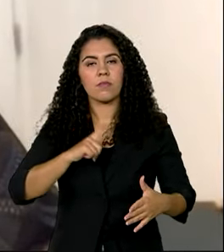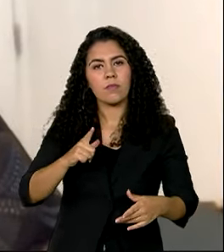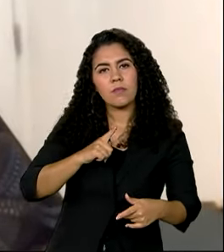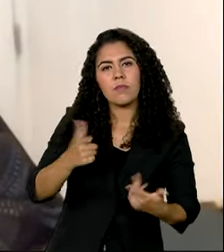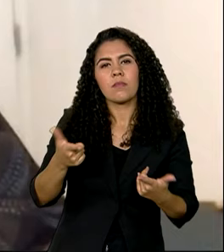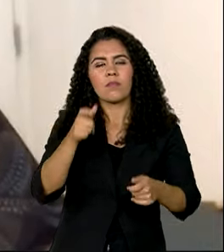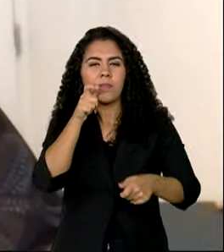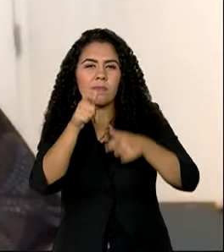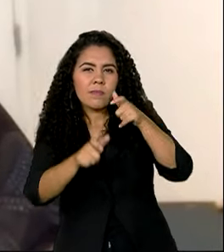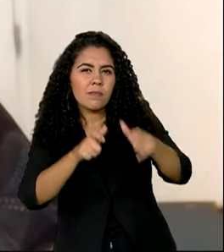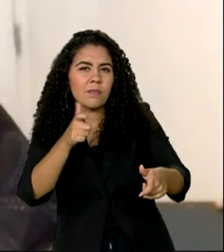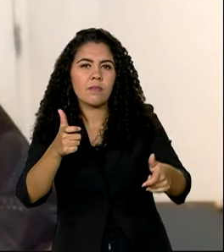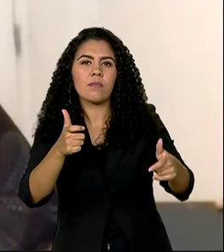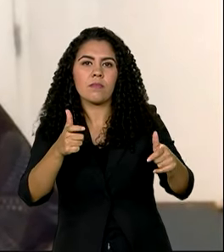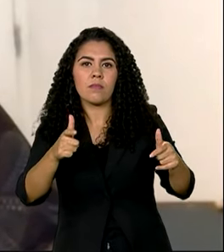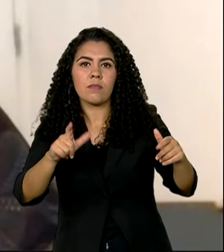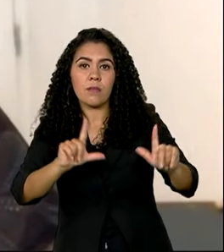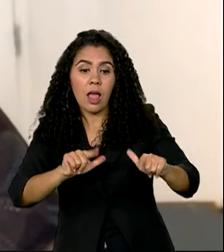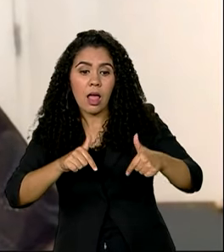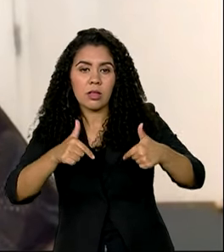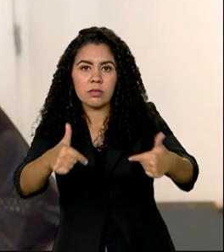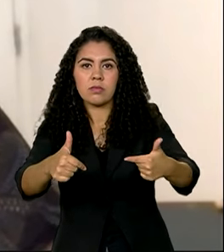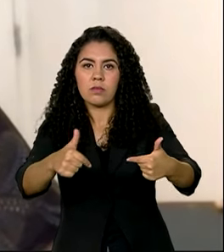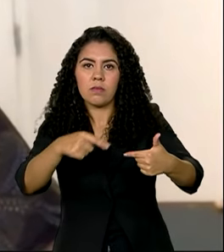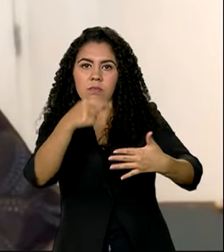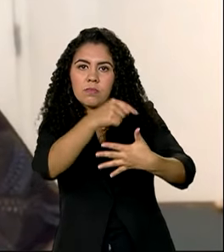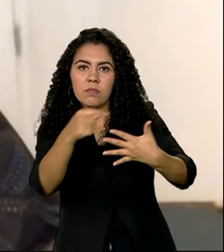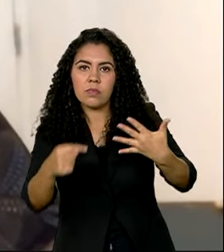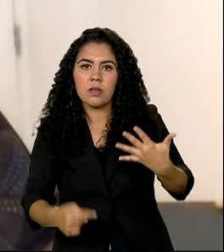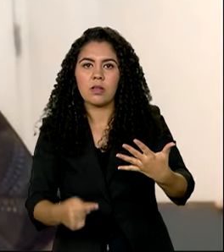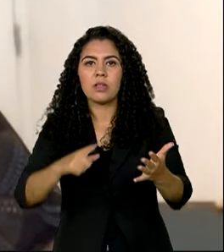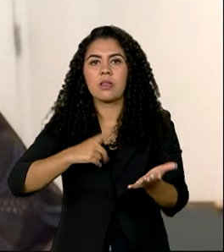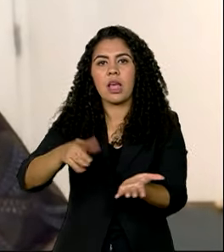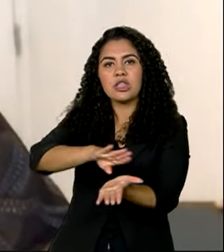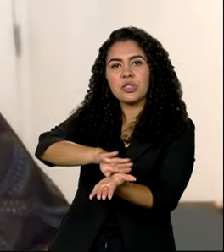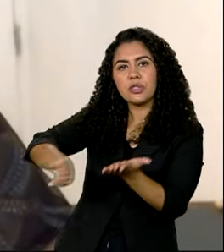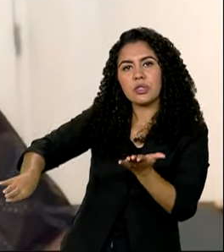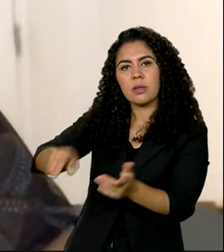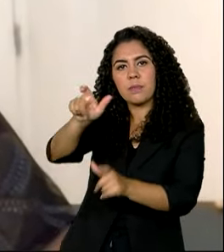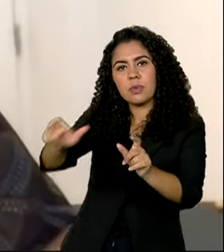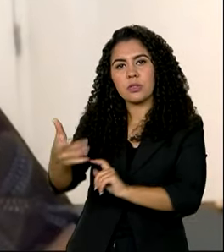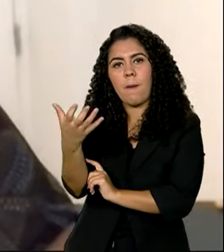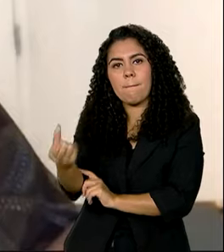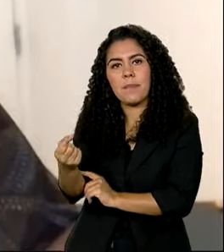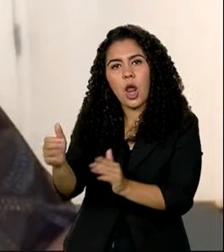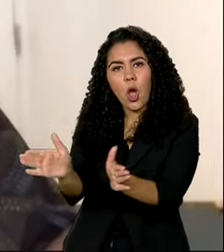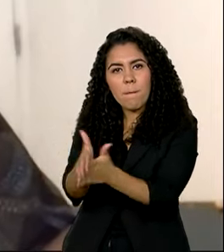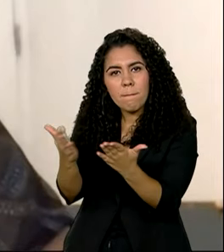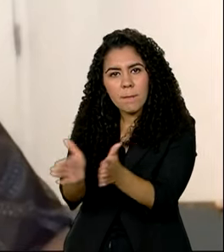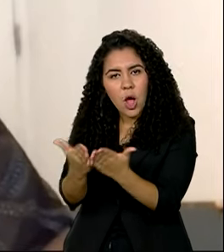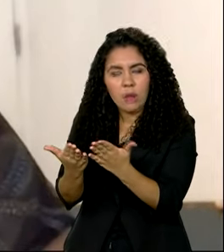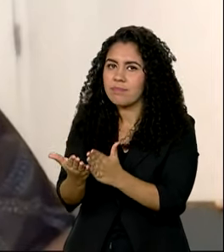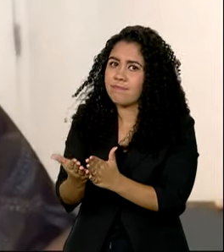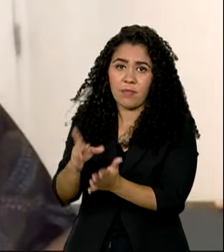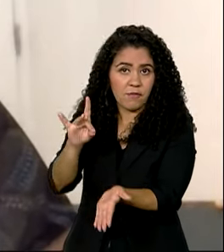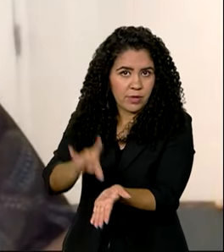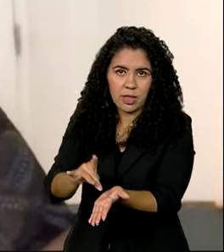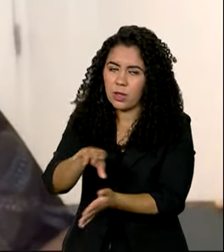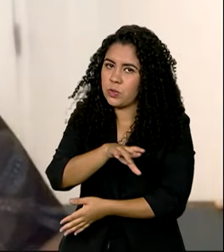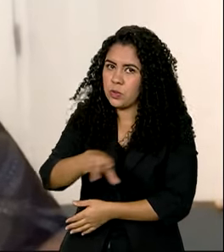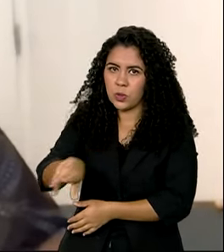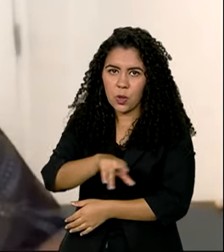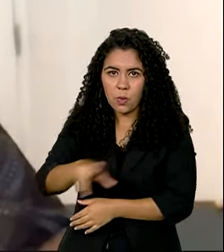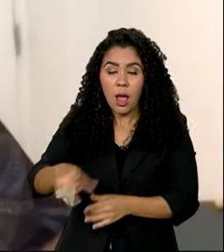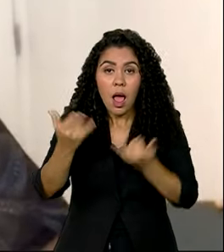afirmativas é que elas deixam os brancos pobres fora da política, o que não é verdade. Os dados apresentados nesse